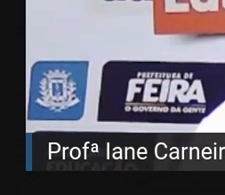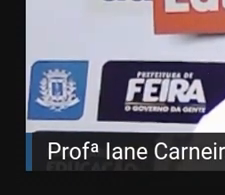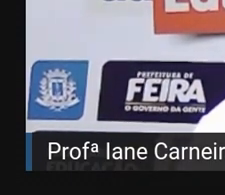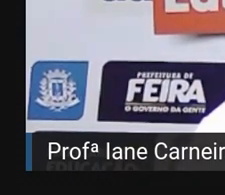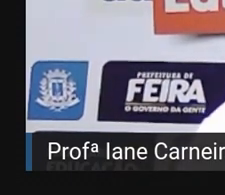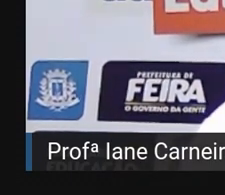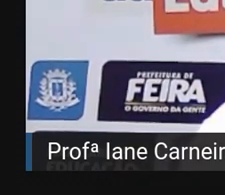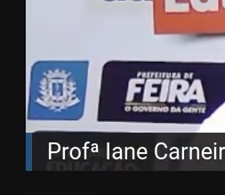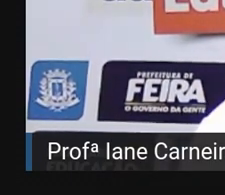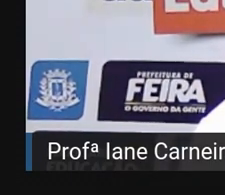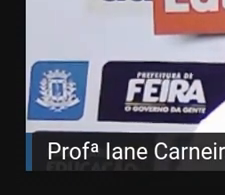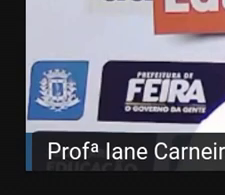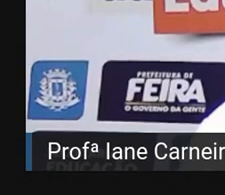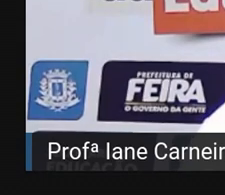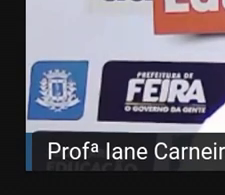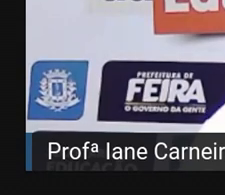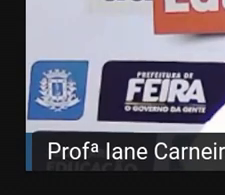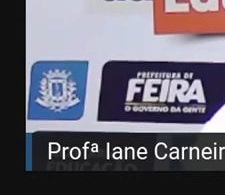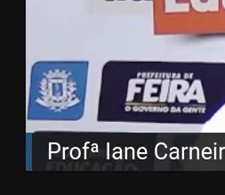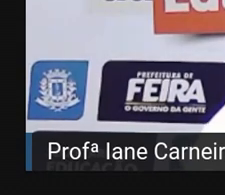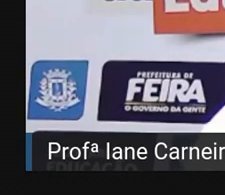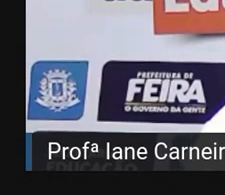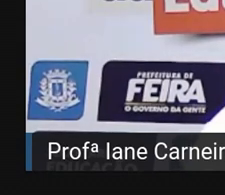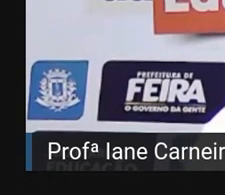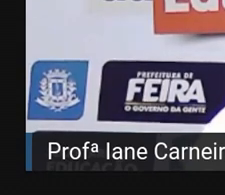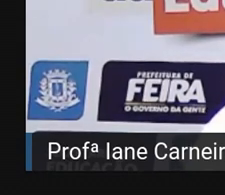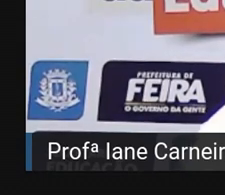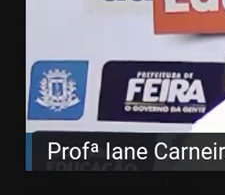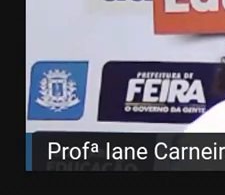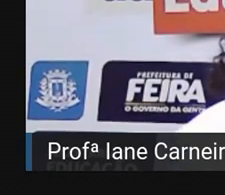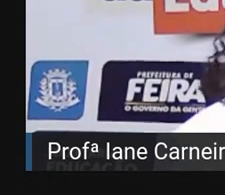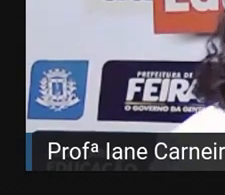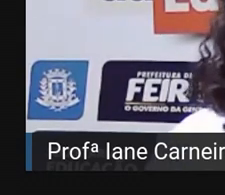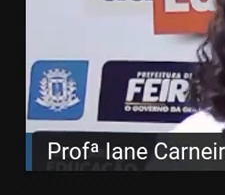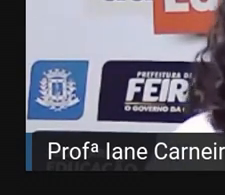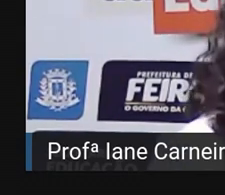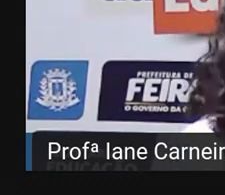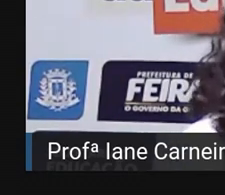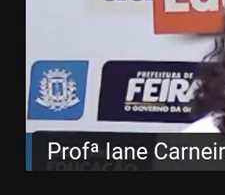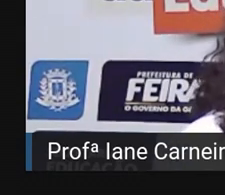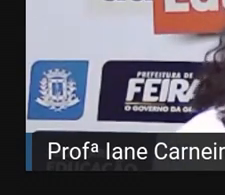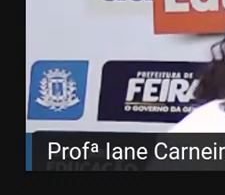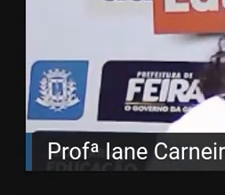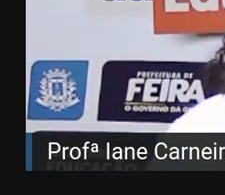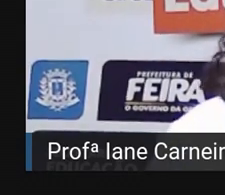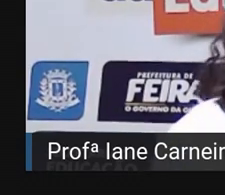conseguirem fazer a conta, tá certo?